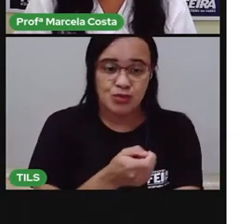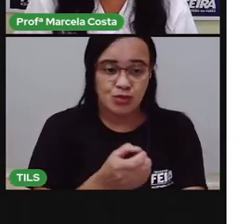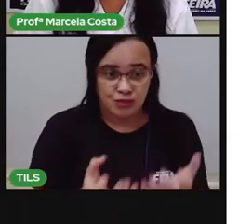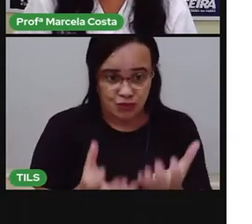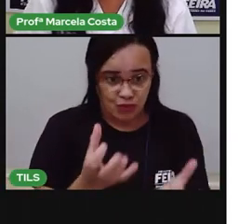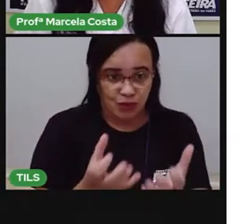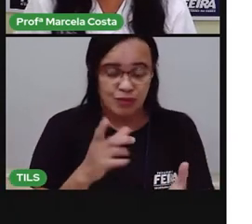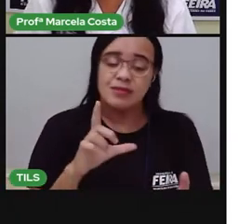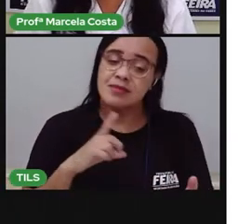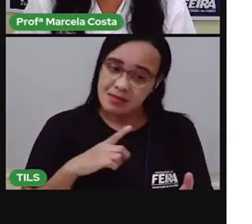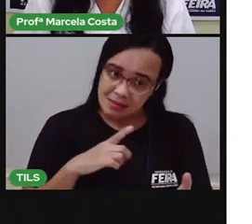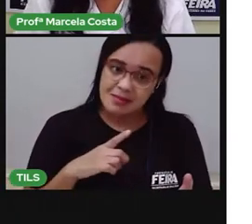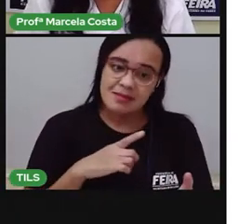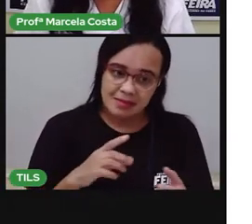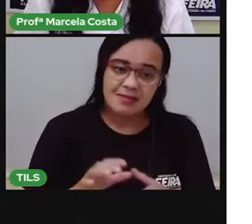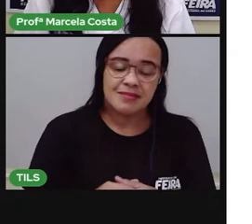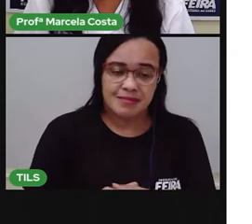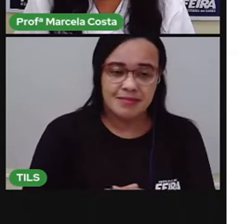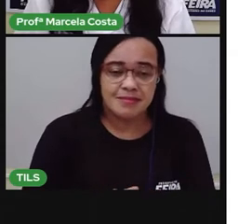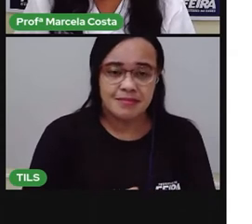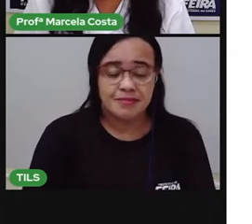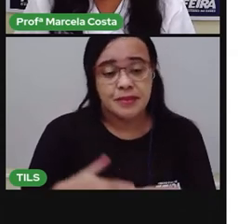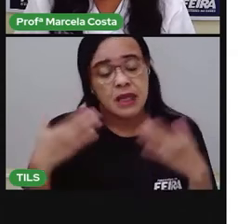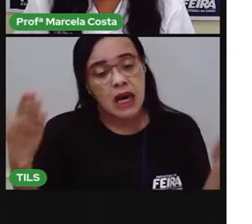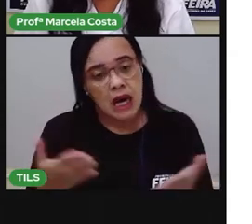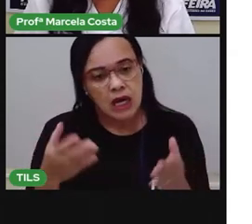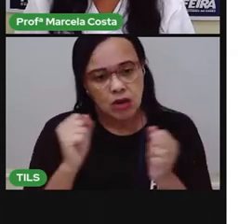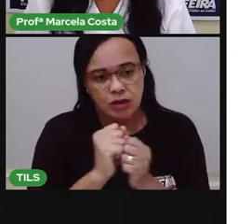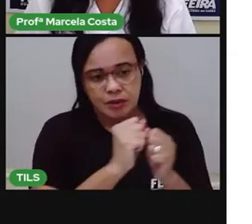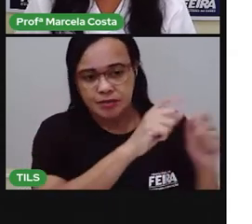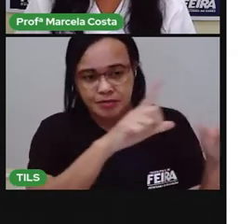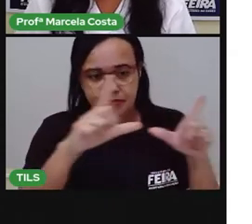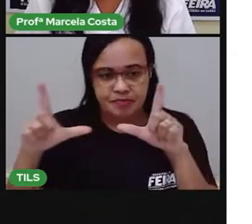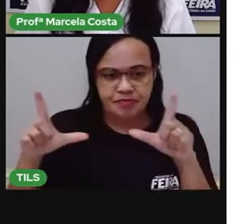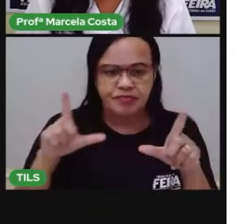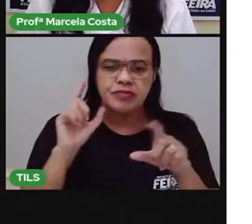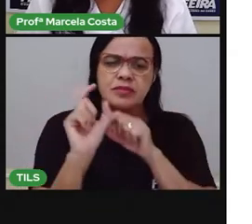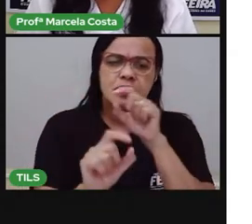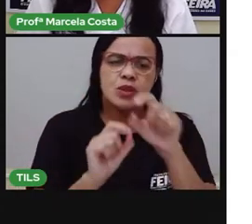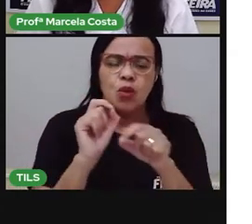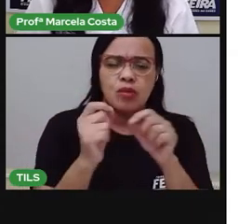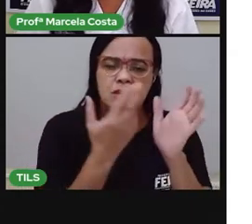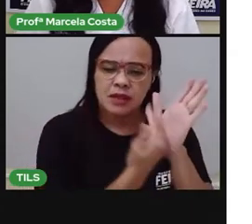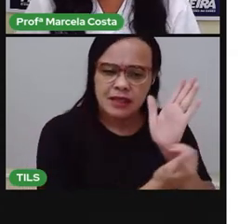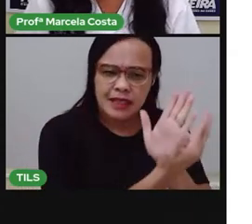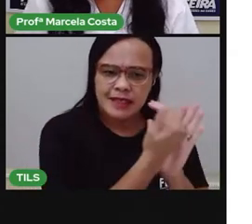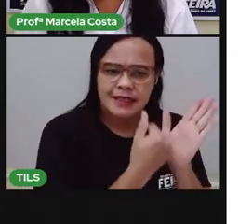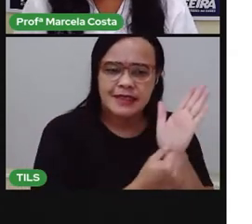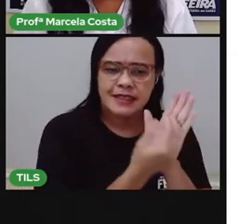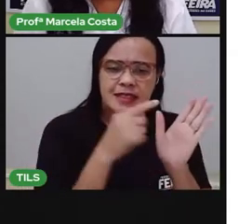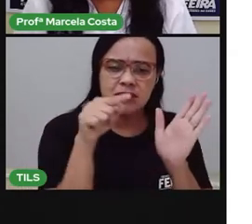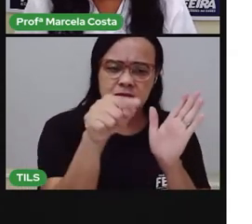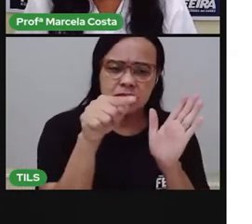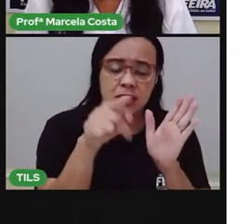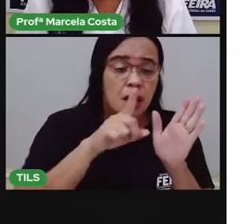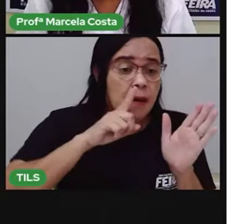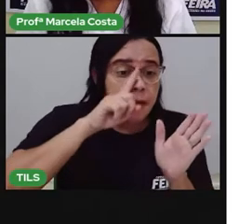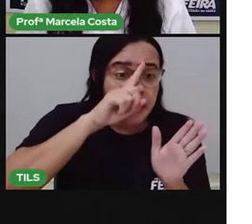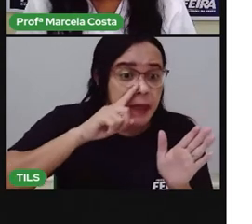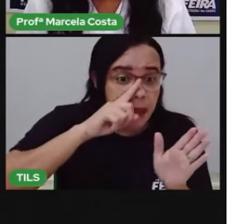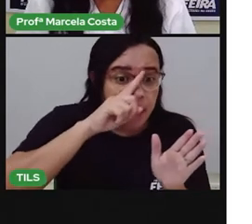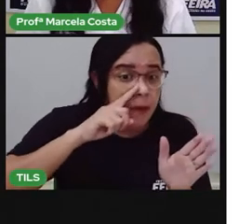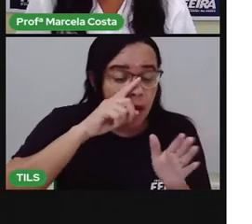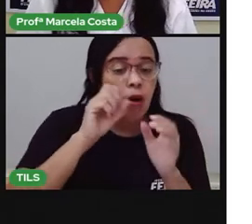Agora, vamos ver aqui alguns objetos cortantes, né? Pontiagudos, que eles podem causar algum acidente